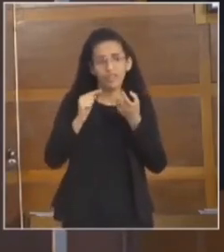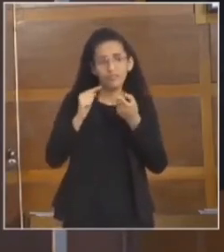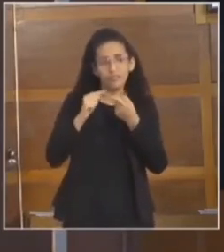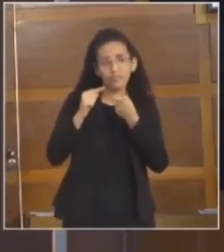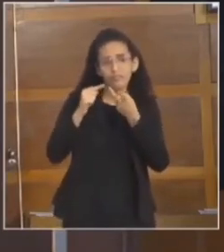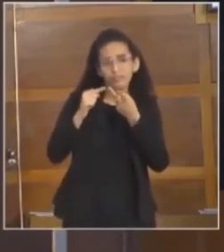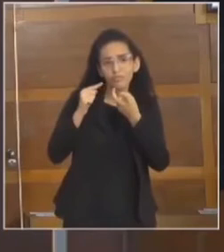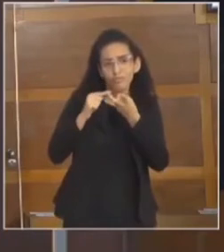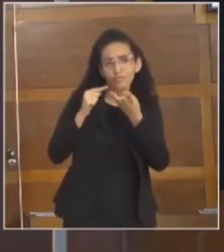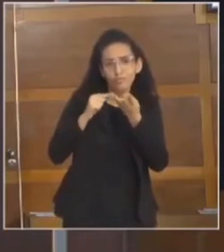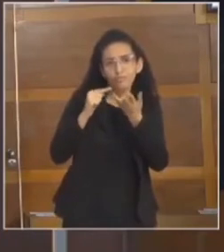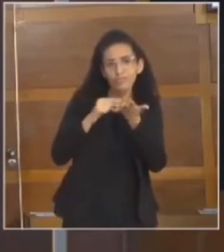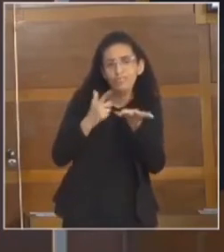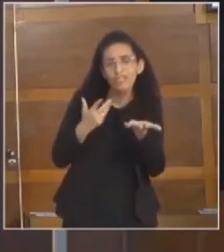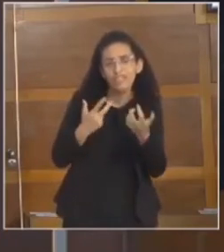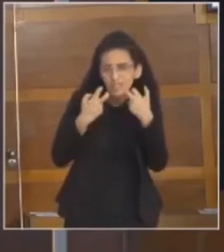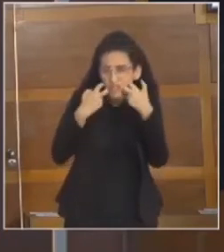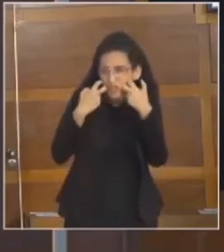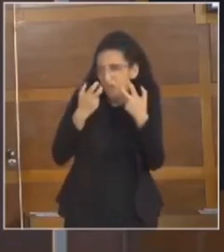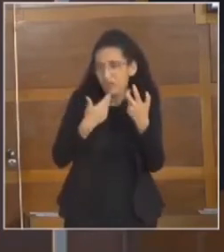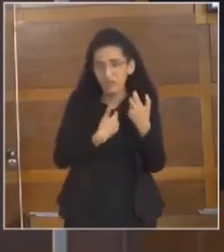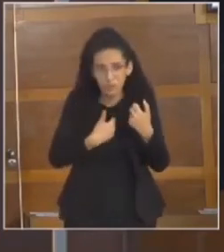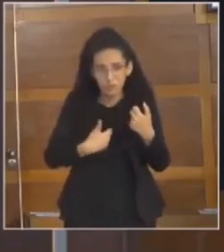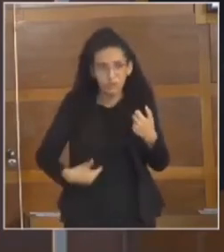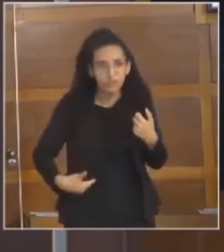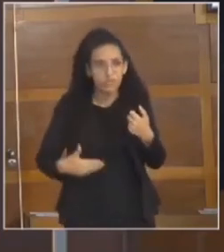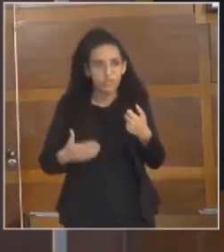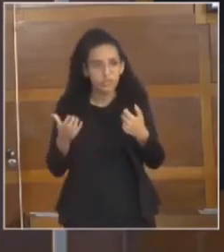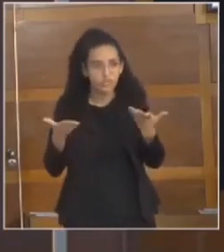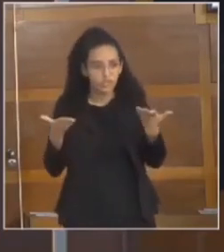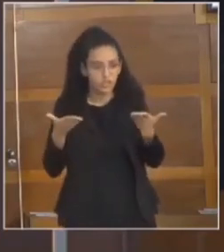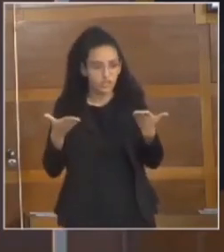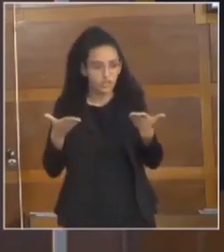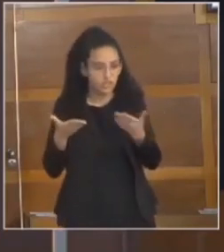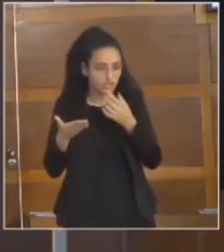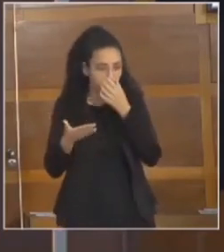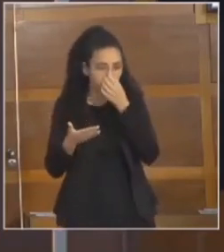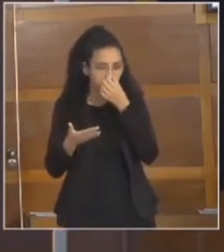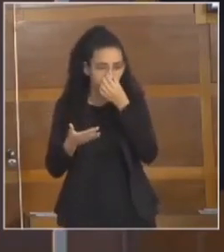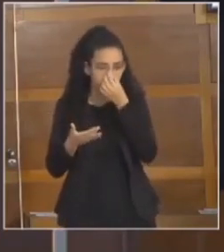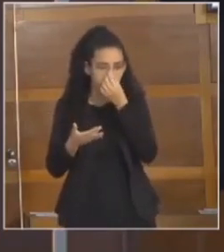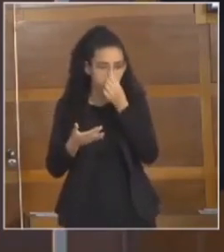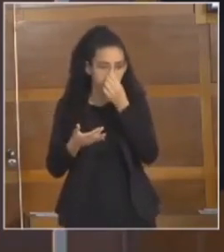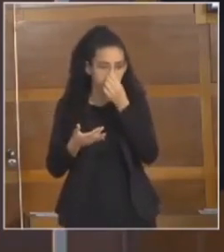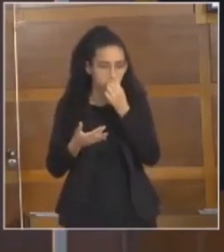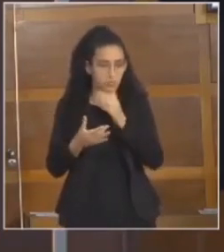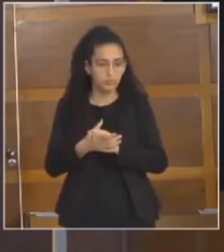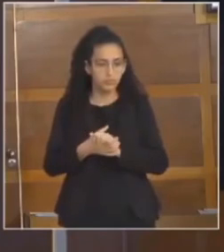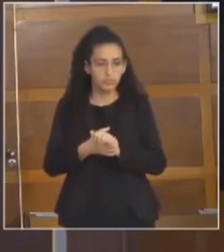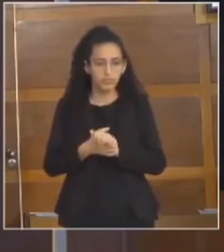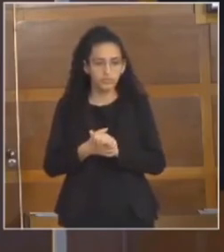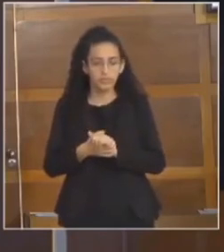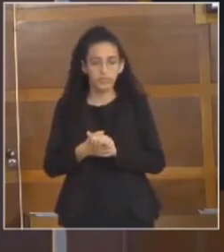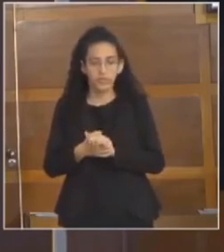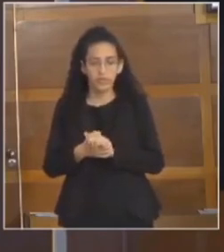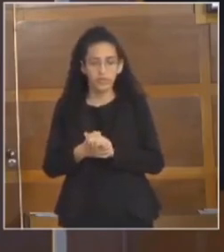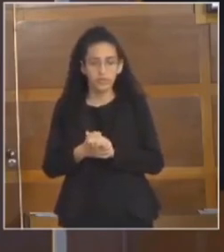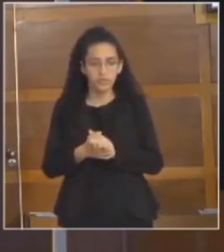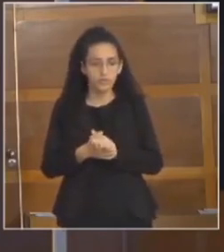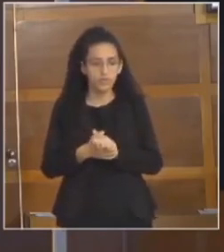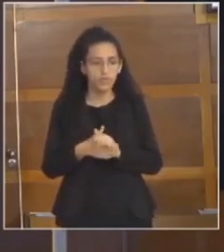covardias que a atual gestão fez e continua fazendo com a população, a gente precisaria de, no mínimo, umas três sessões.